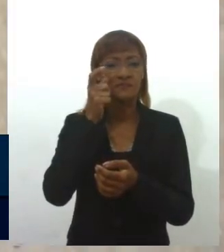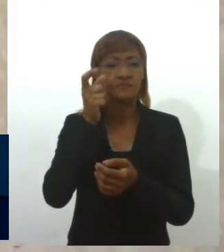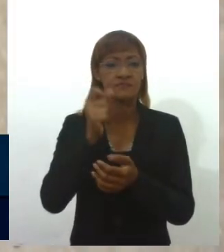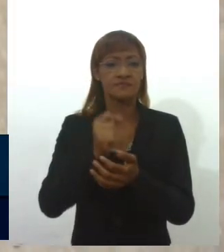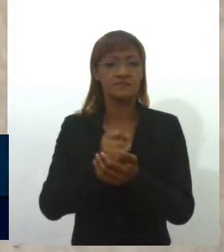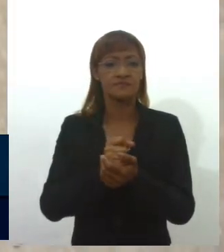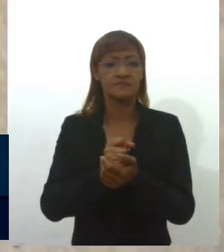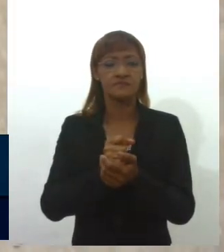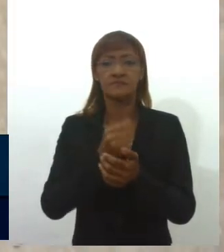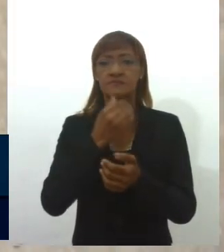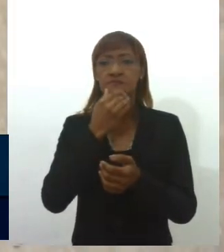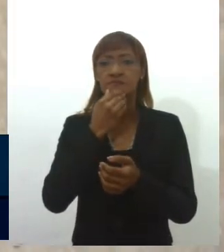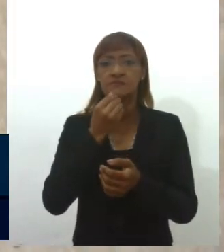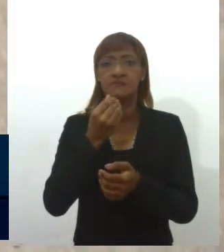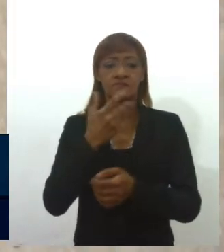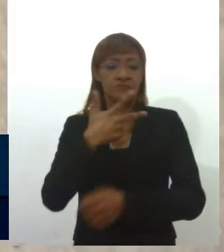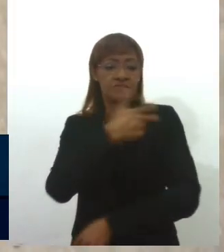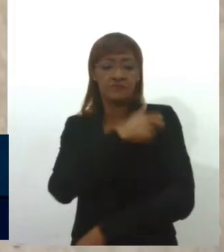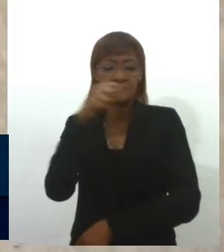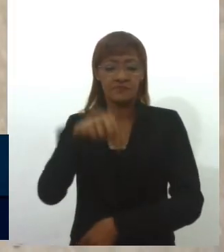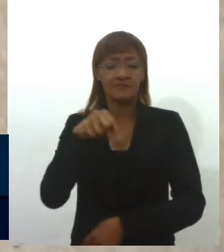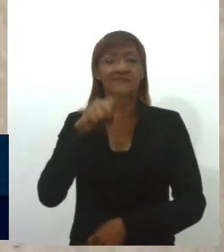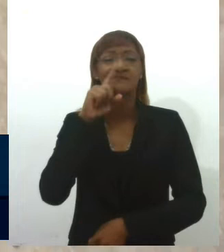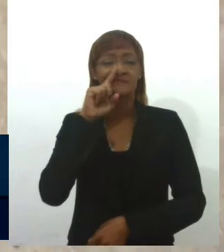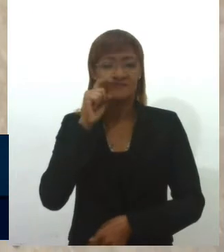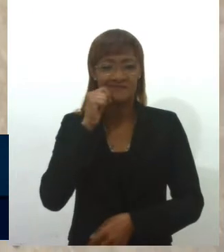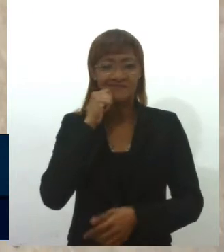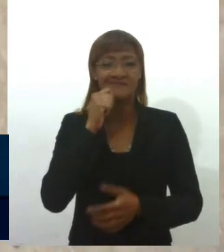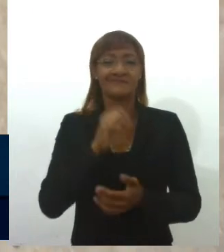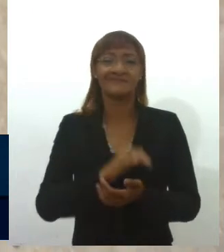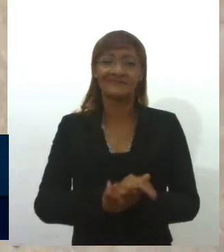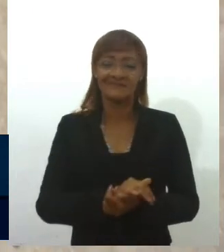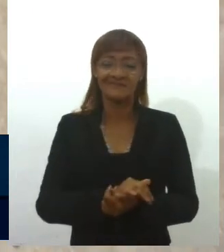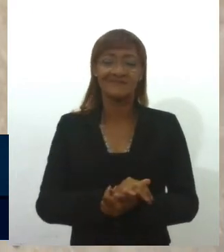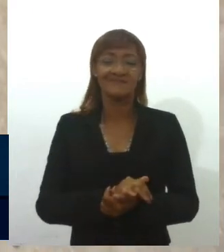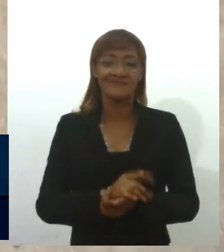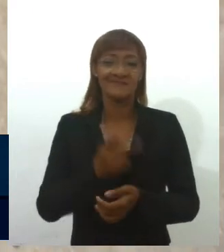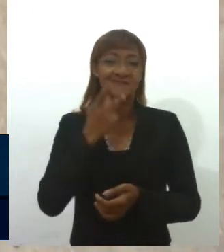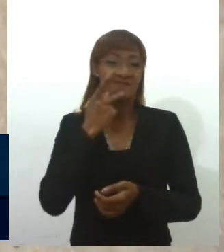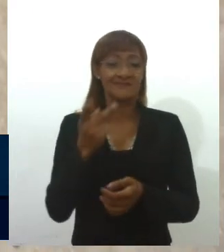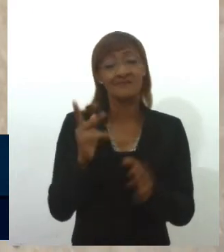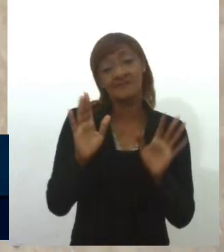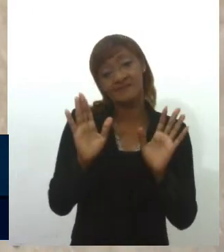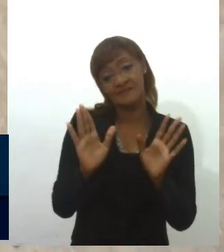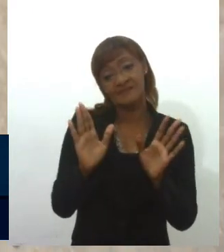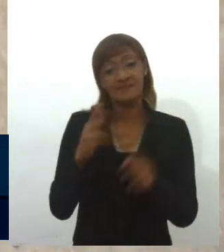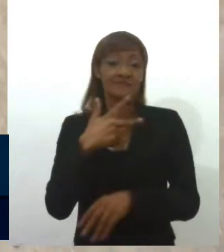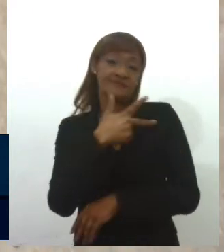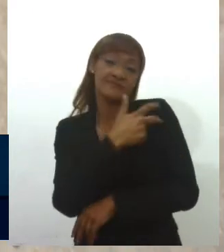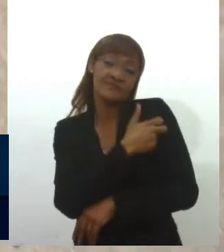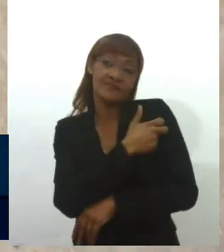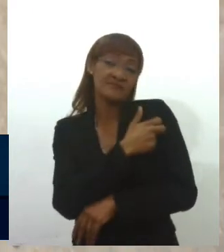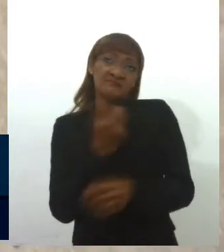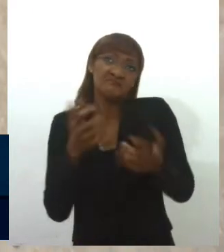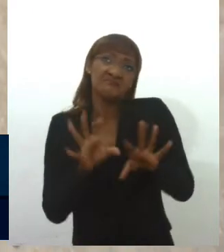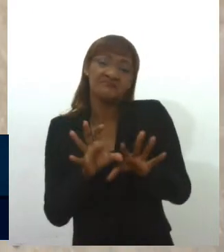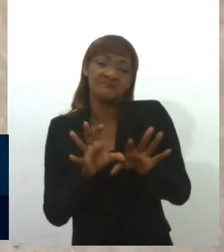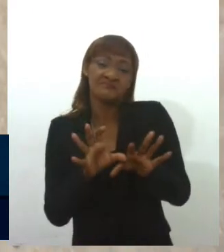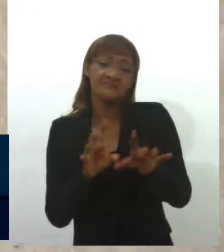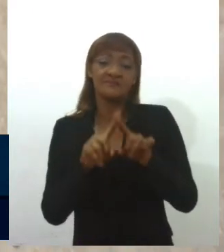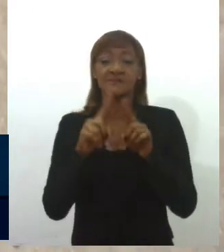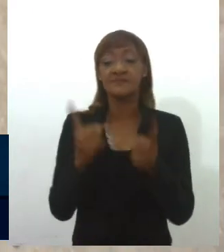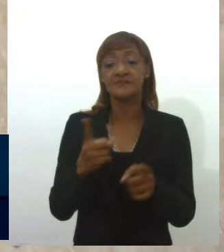cidadão que se vacinou aqui em Aracaju, e ele disse o seguinte, me vacinei, não ia me vacinar, me